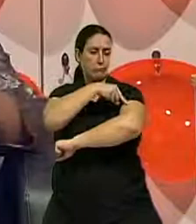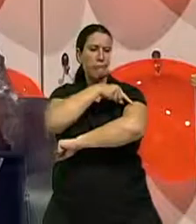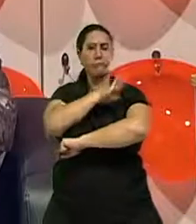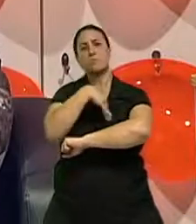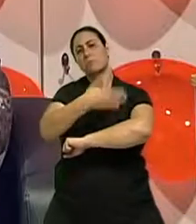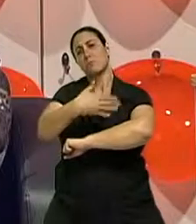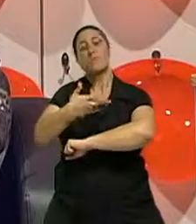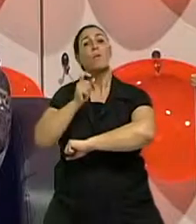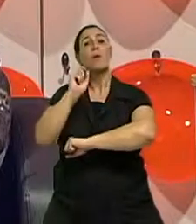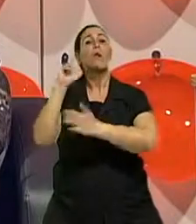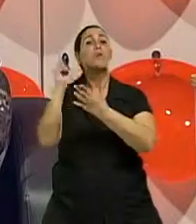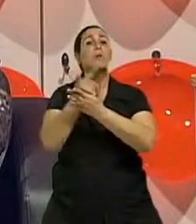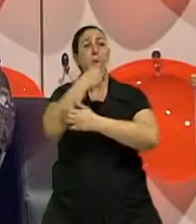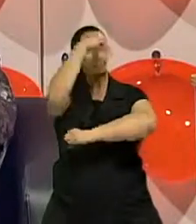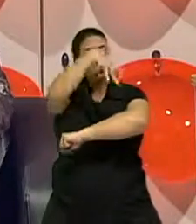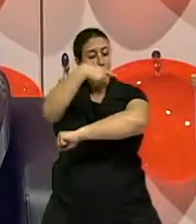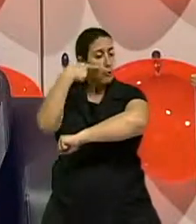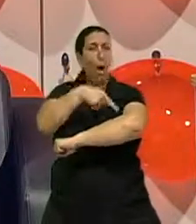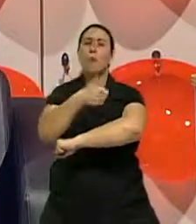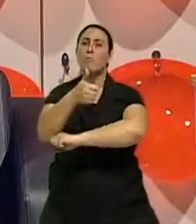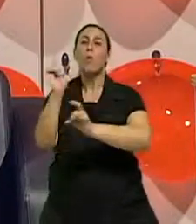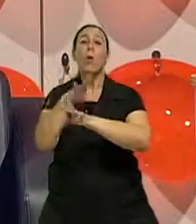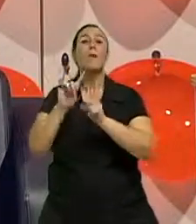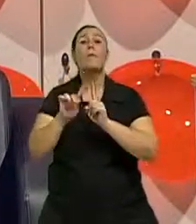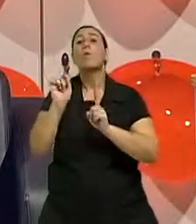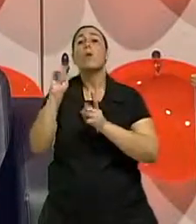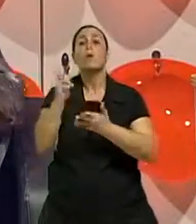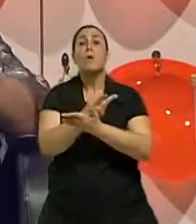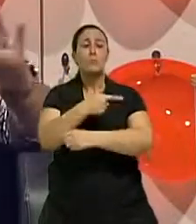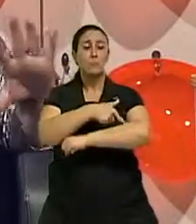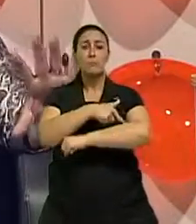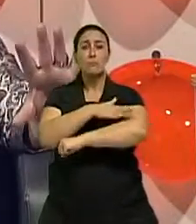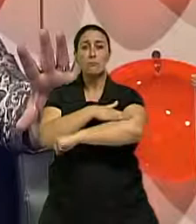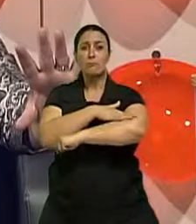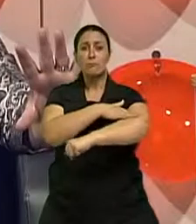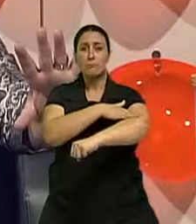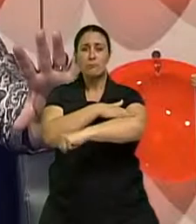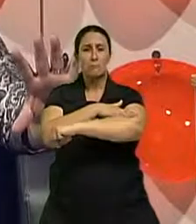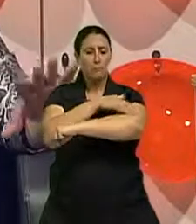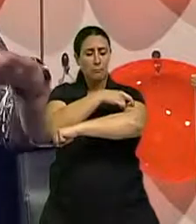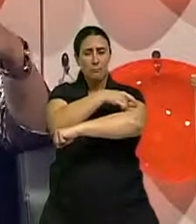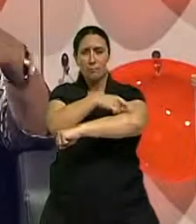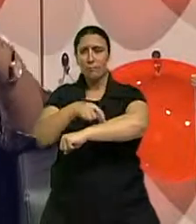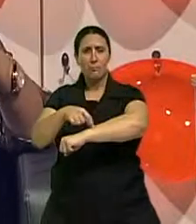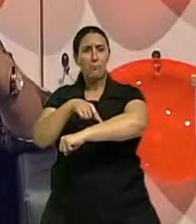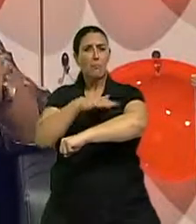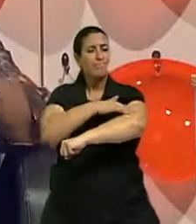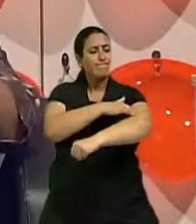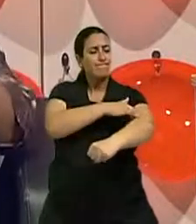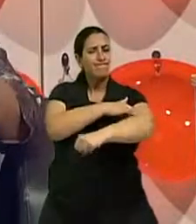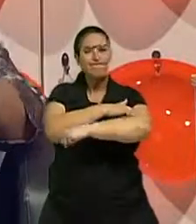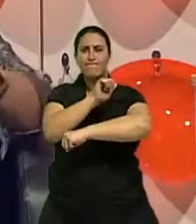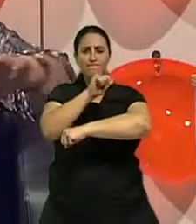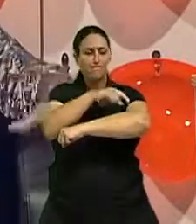-x, bom, a fratura está consolidada, mas o braço está completamente o osso osteoporótico. Então, isso me diz